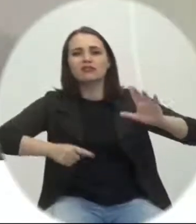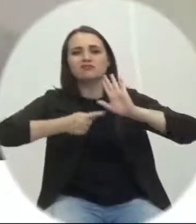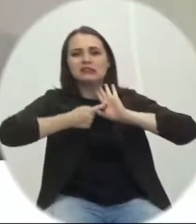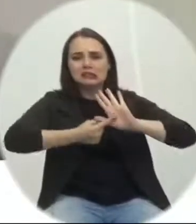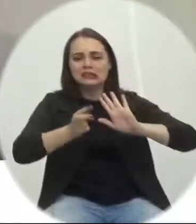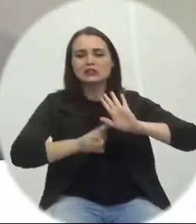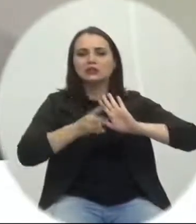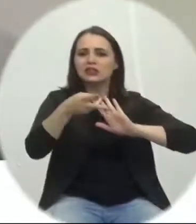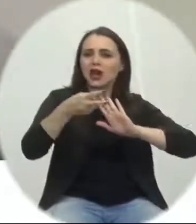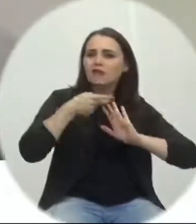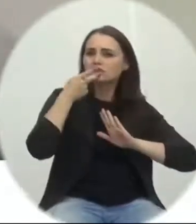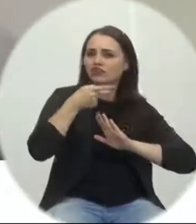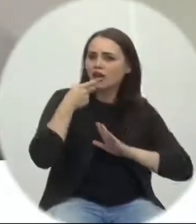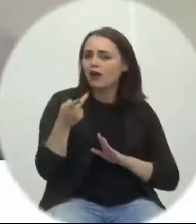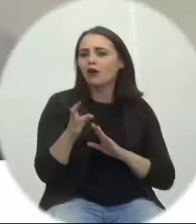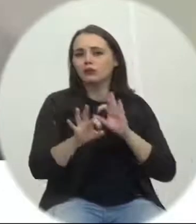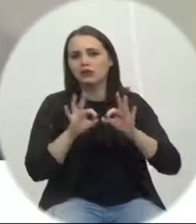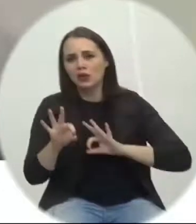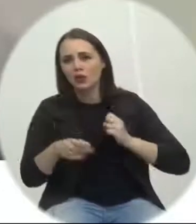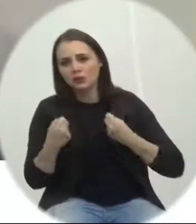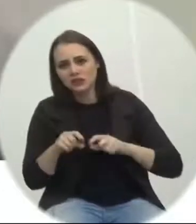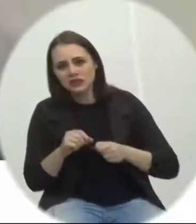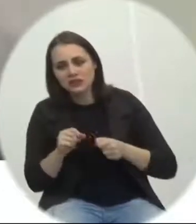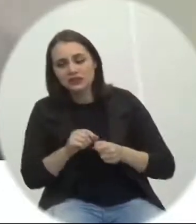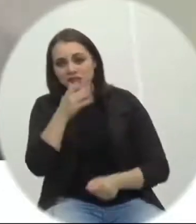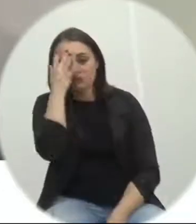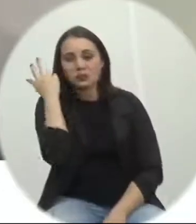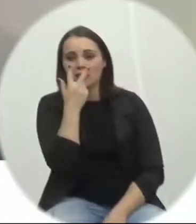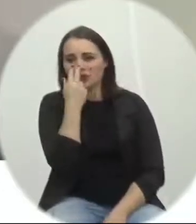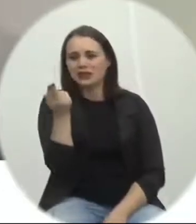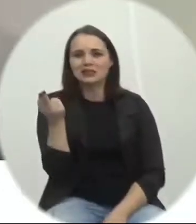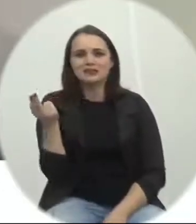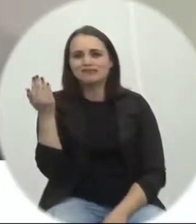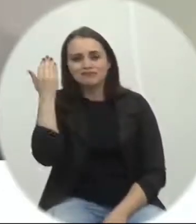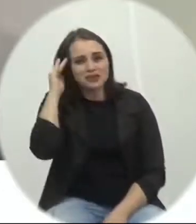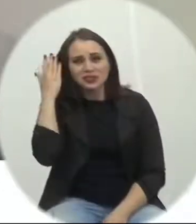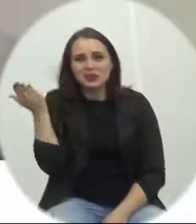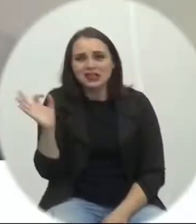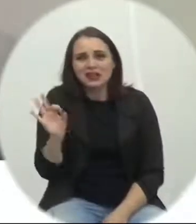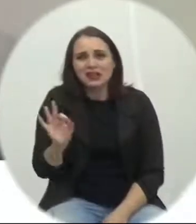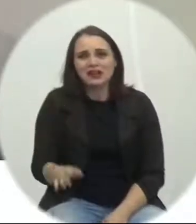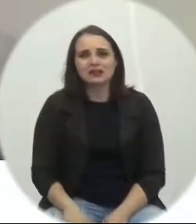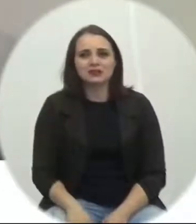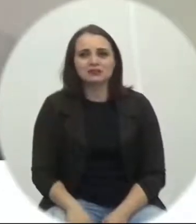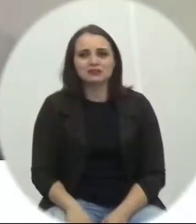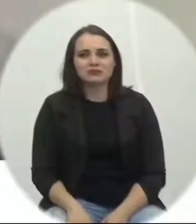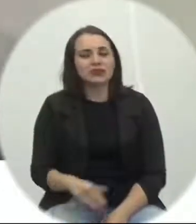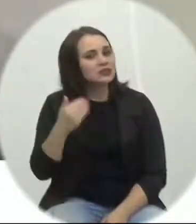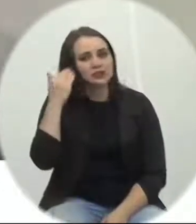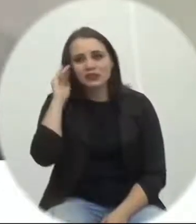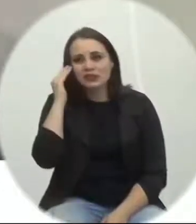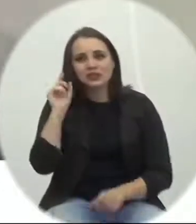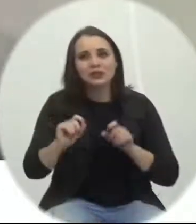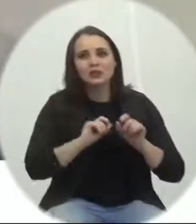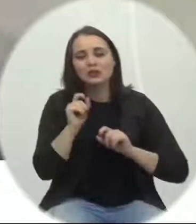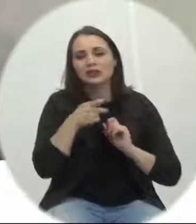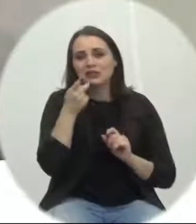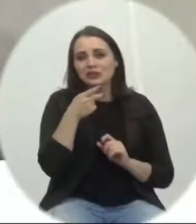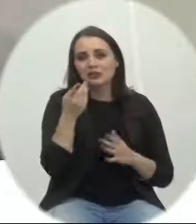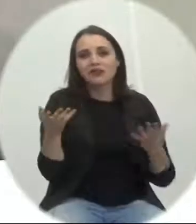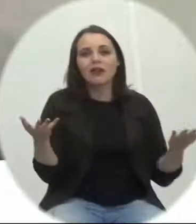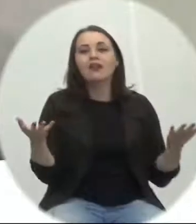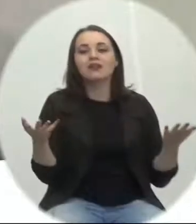orientação, enfim. E as pessoas parecem que não estão entendendo o recado que está se dando da